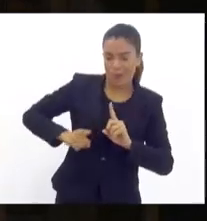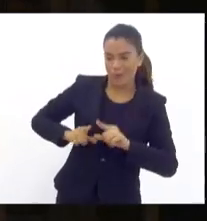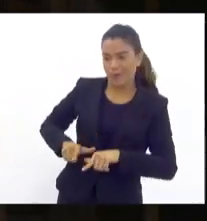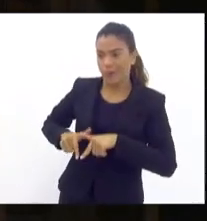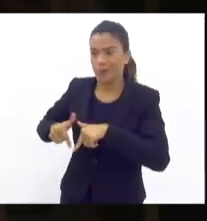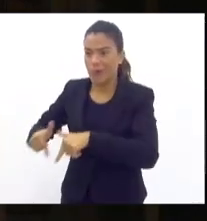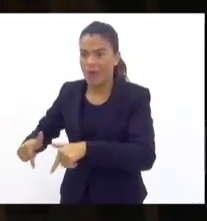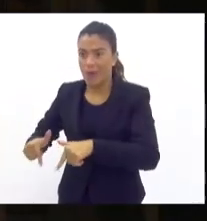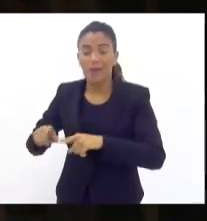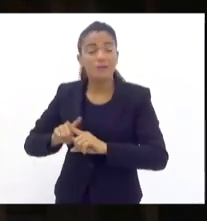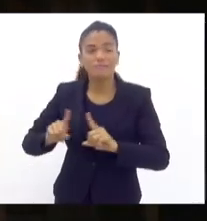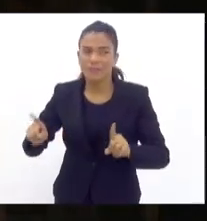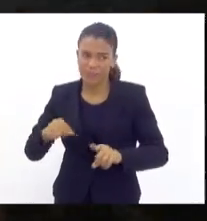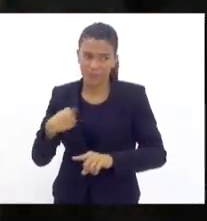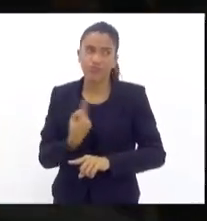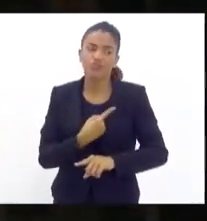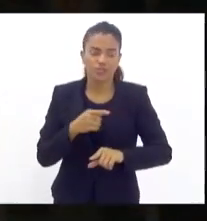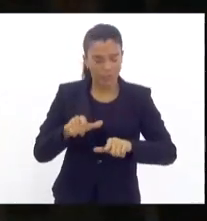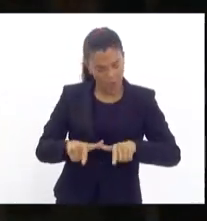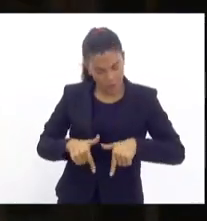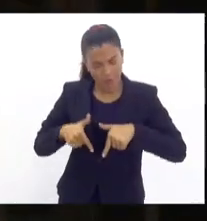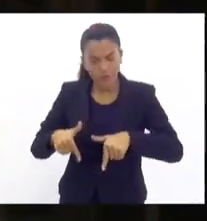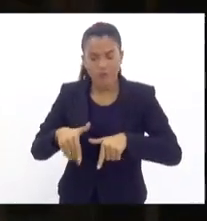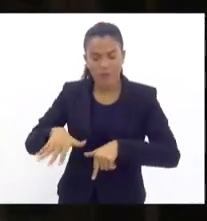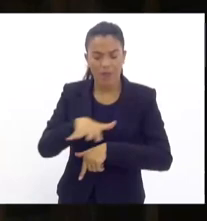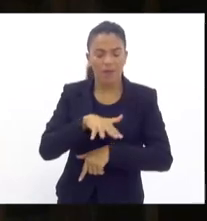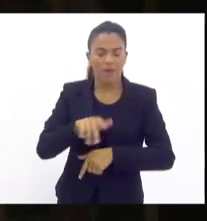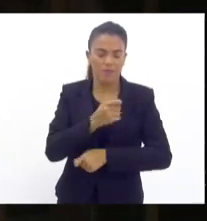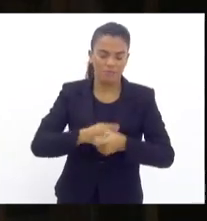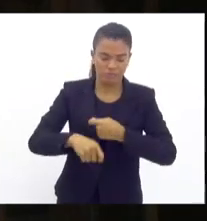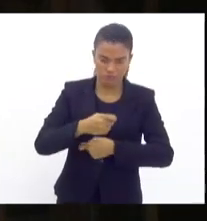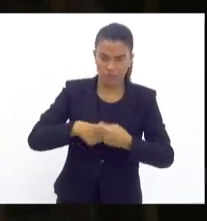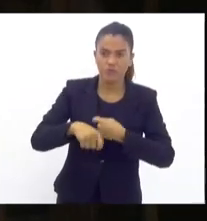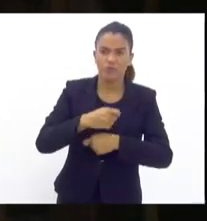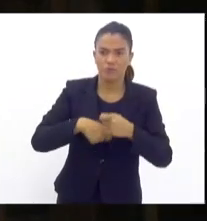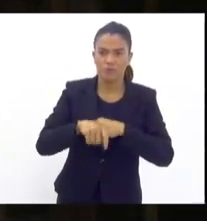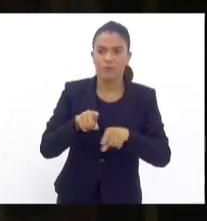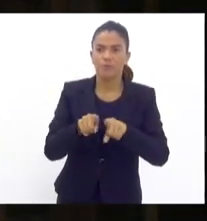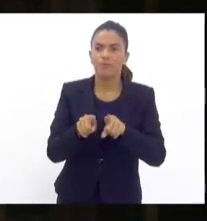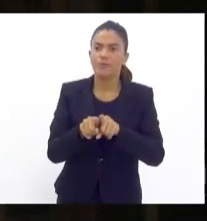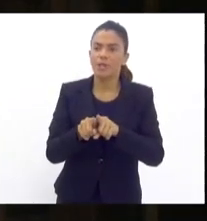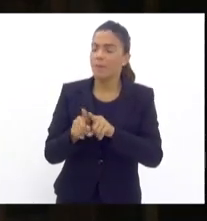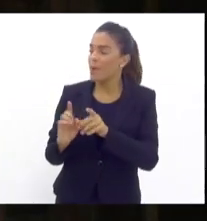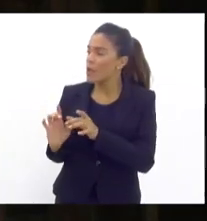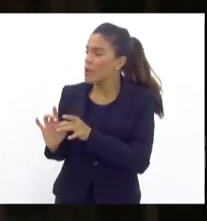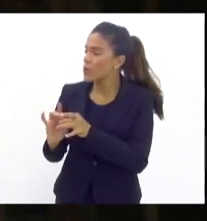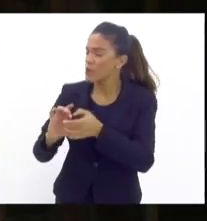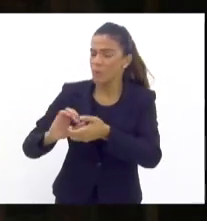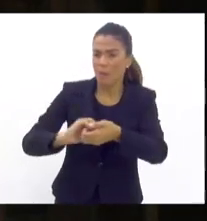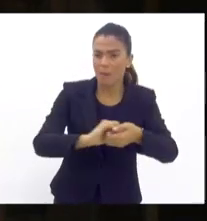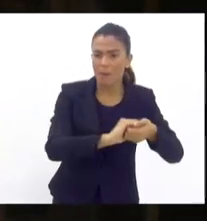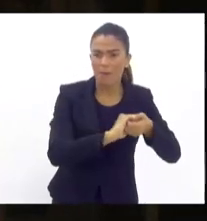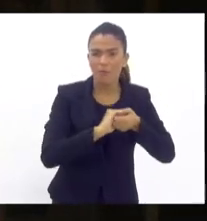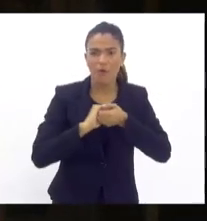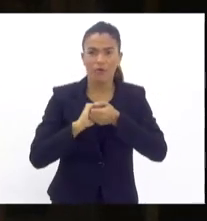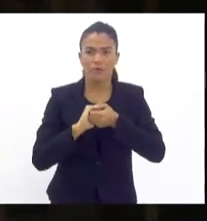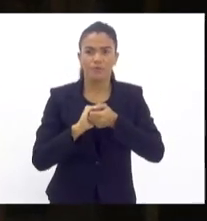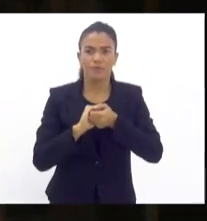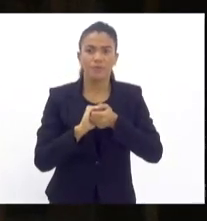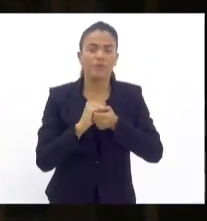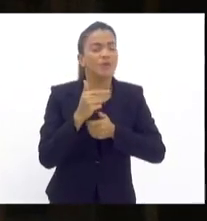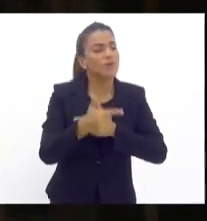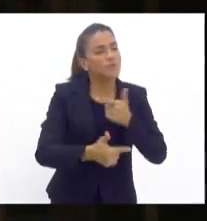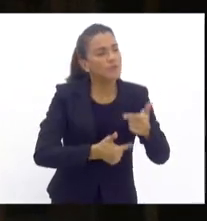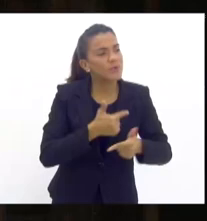a gente atua tanto na parte investigativa como em união de esforços com a Polícia Militar, fazendo até esse